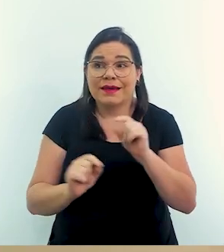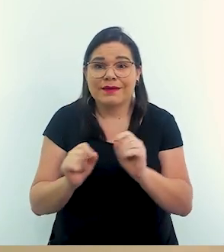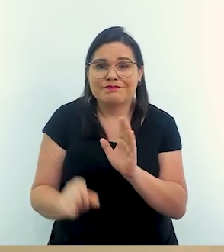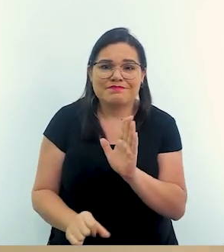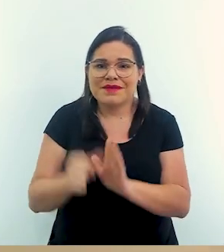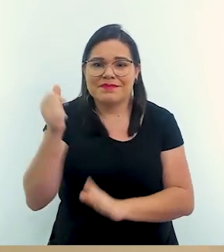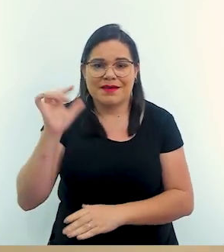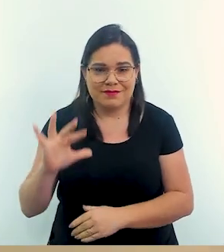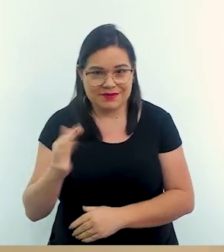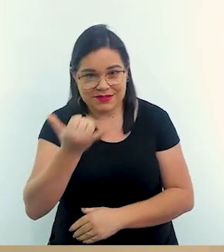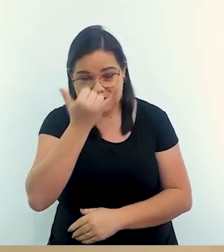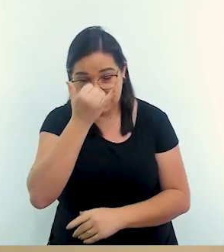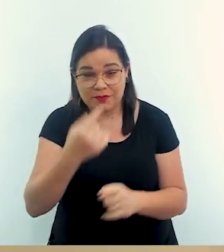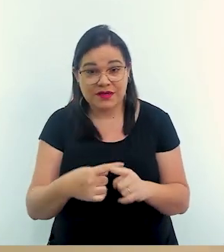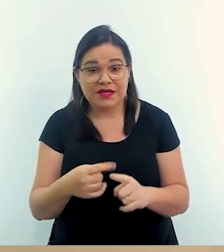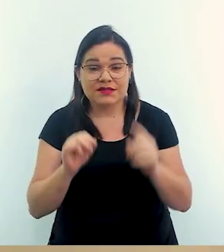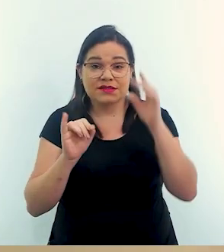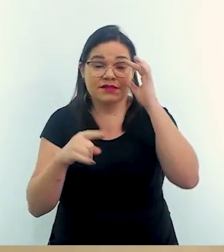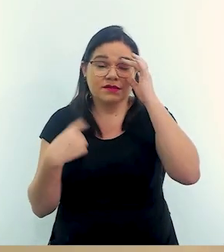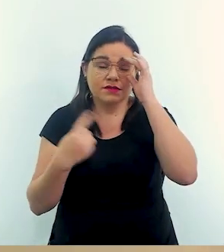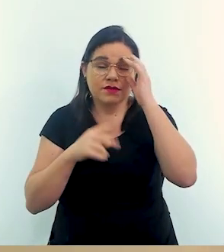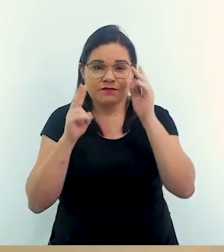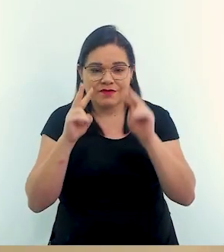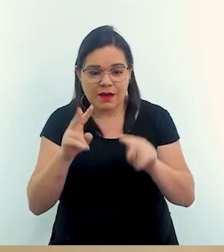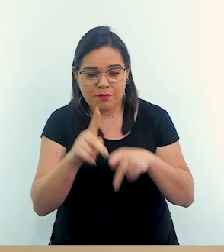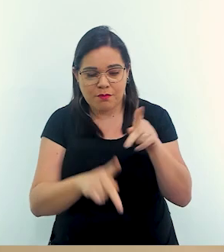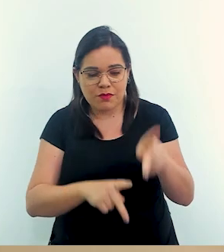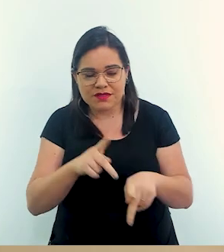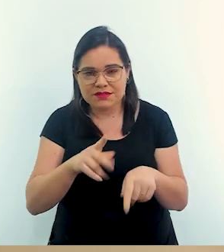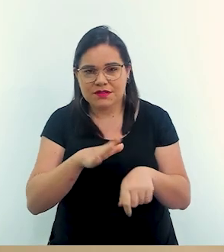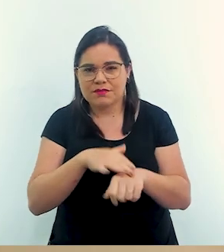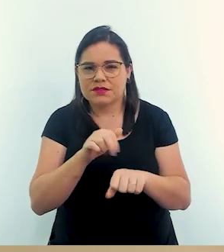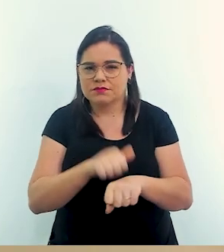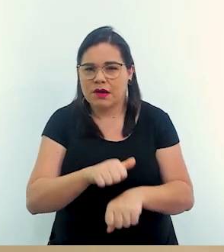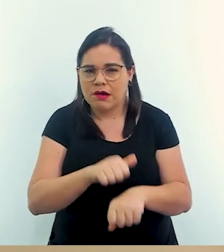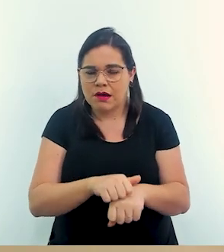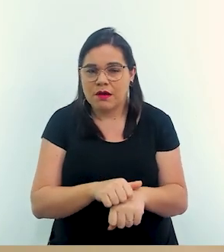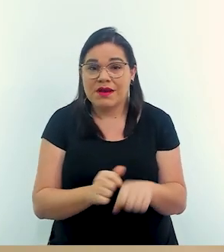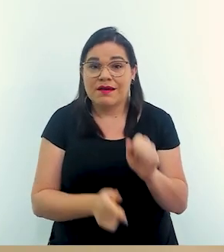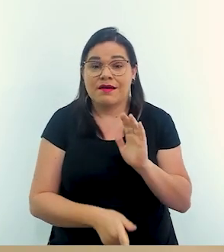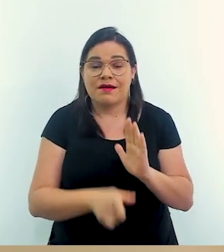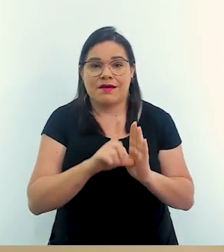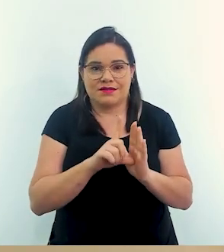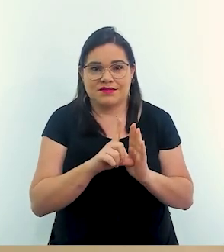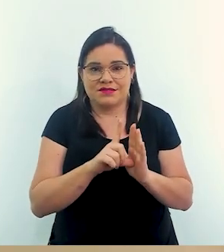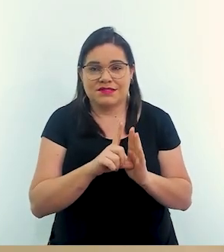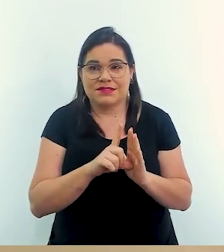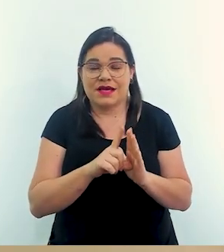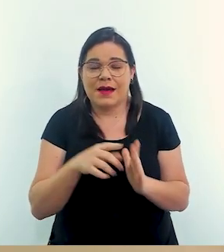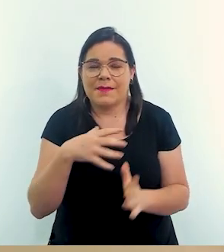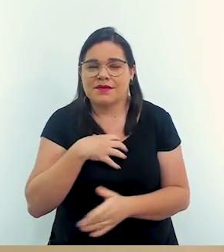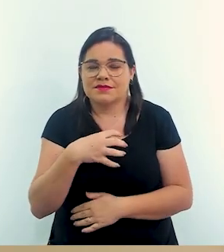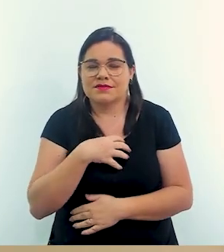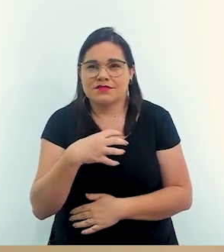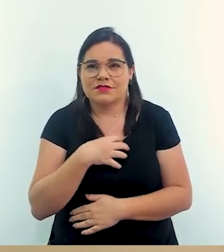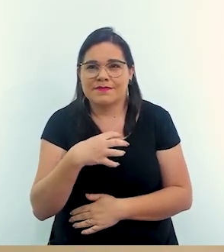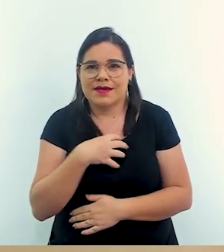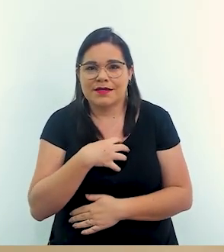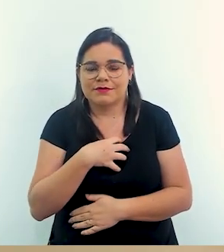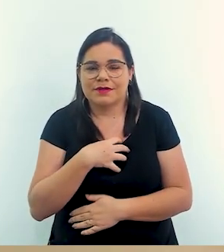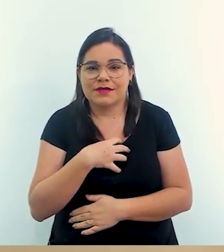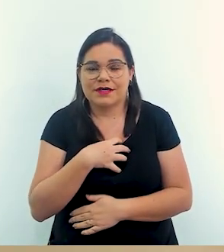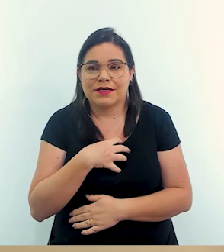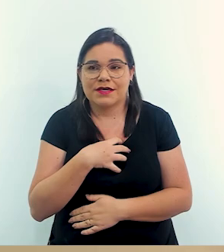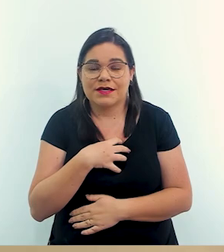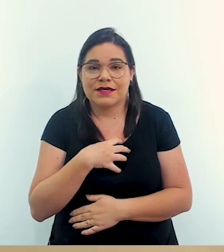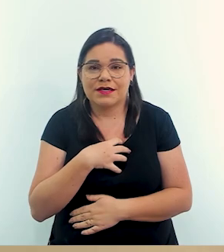porque essa é uma outra questão. Quando a gente não olha para essa população mais vulnerável antes, depois a minha sensação é que sobra